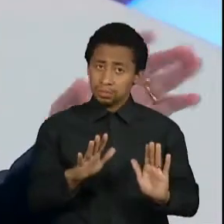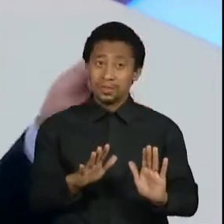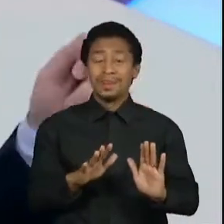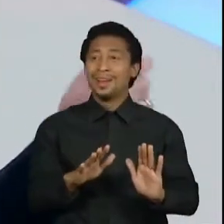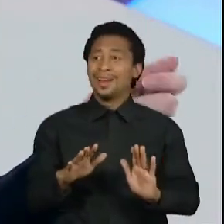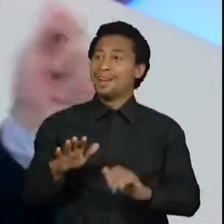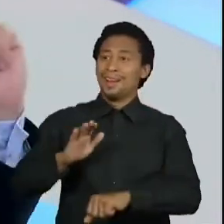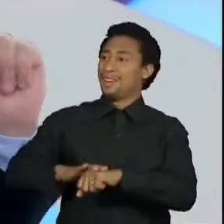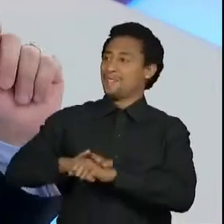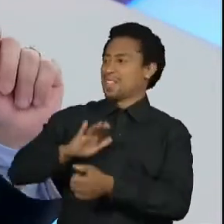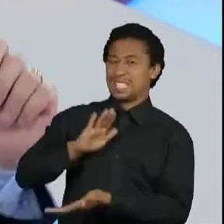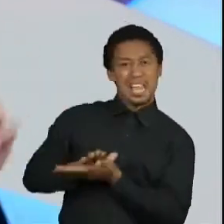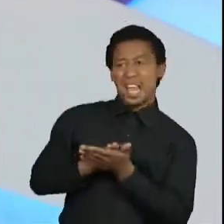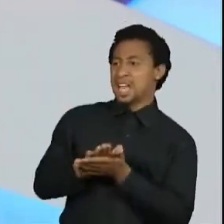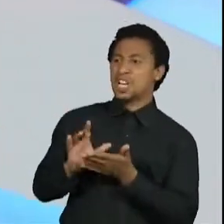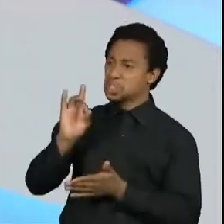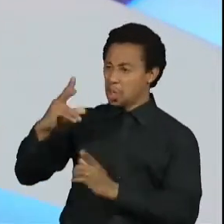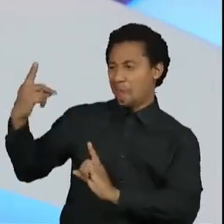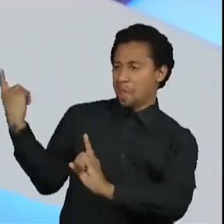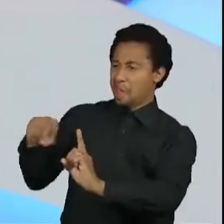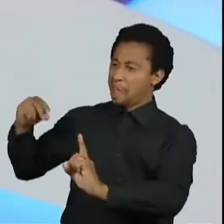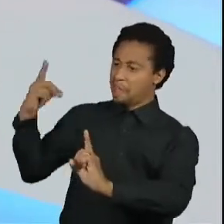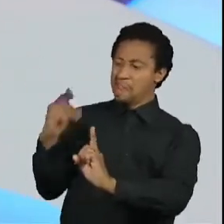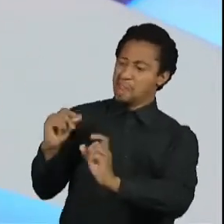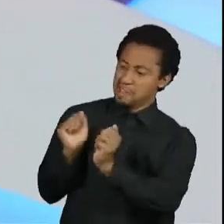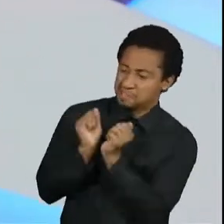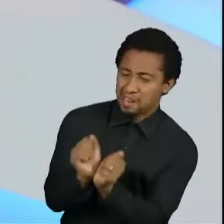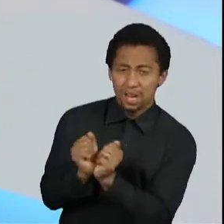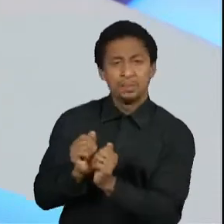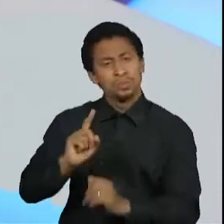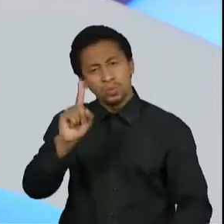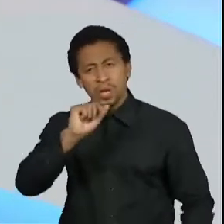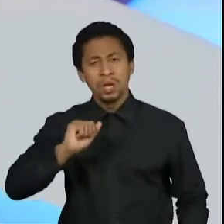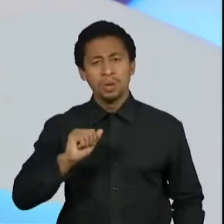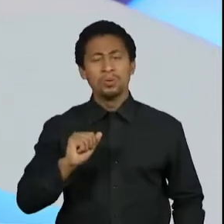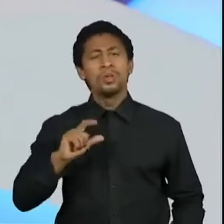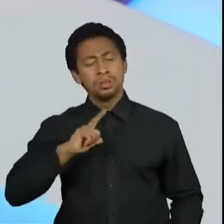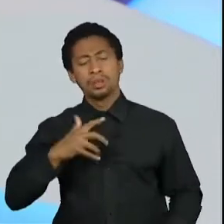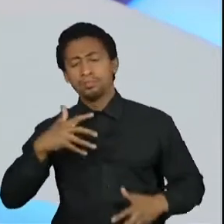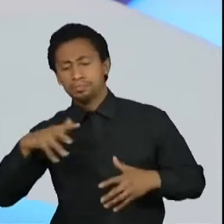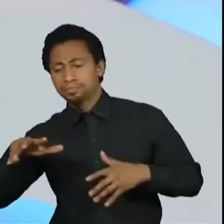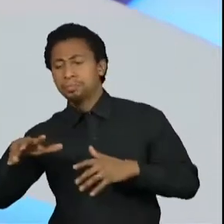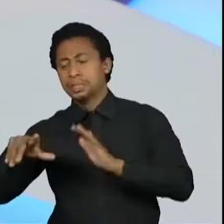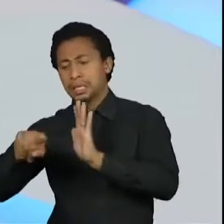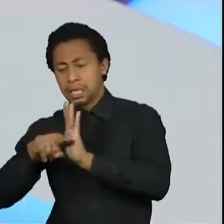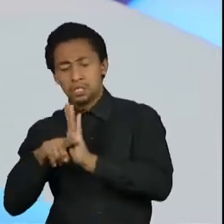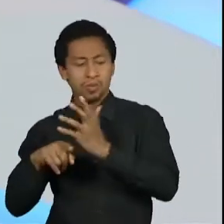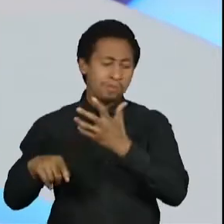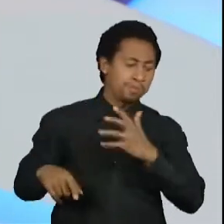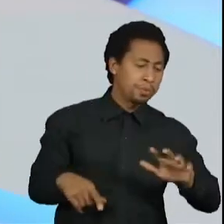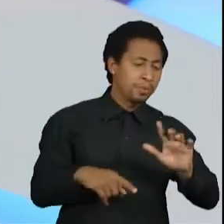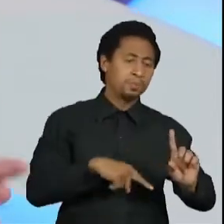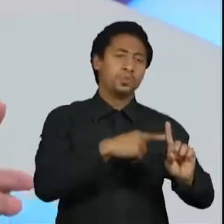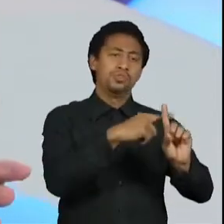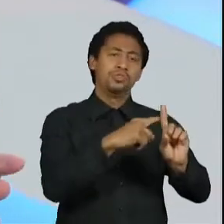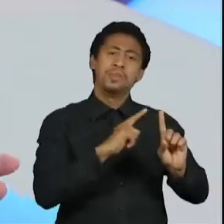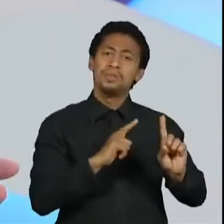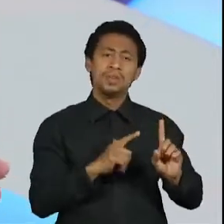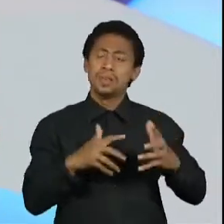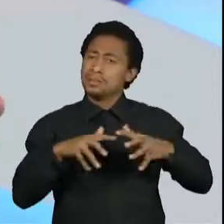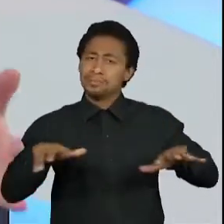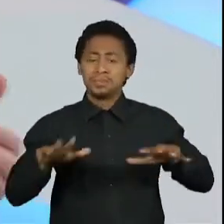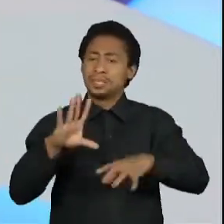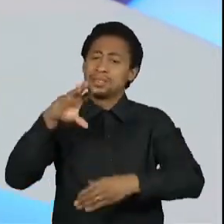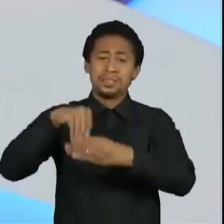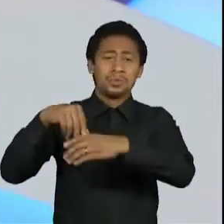sabem fazer mais nada a não ser chicotear-se. Existem estas duas facetas. Mas eu acho que o mais importante do que isso é combater a escravidão que existe hoje em